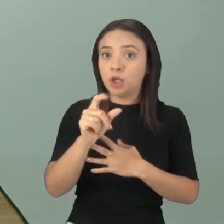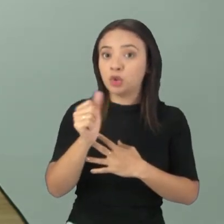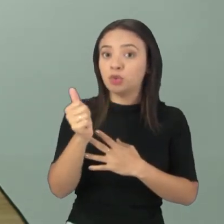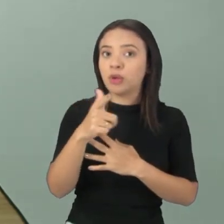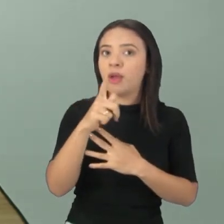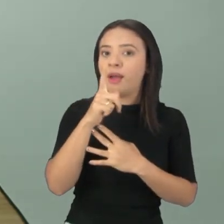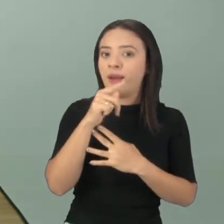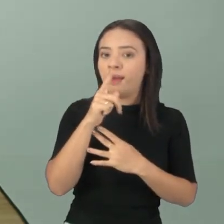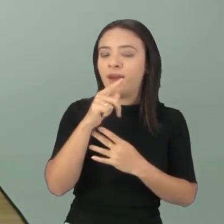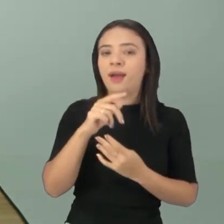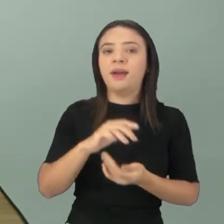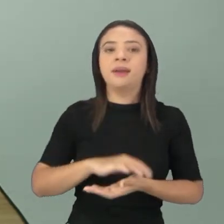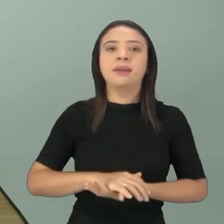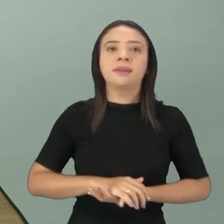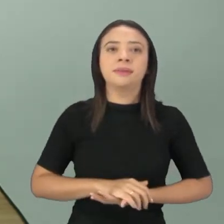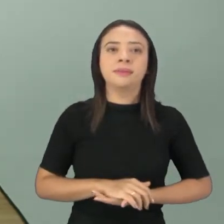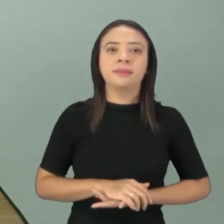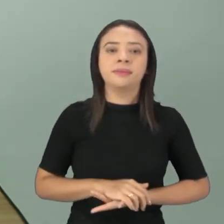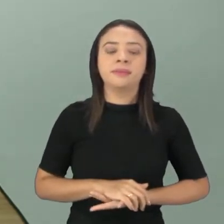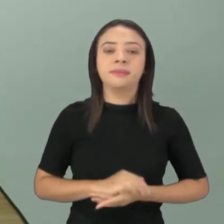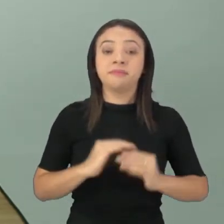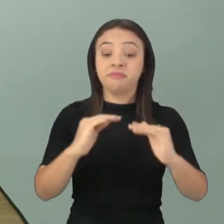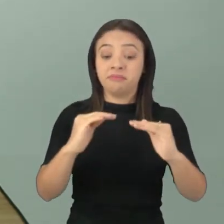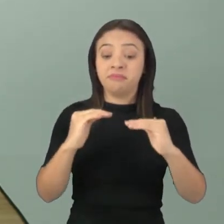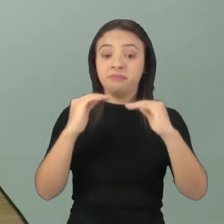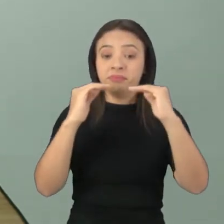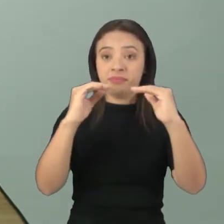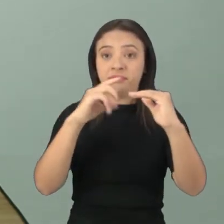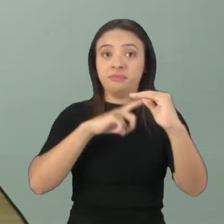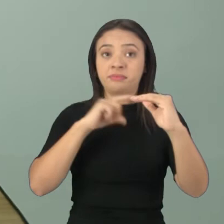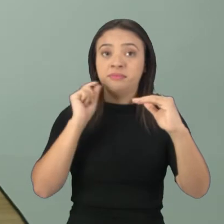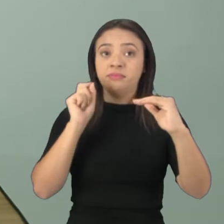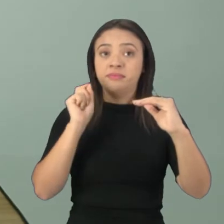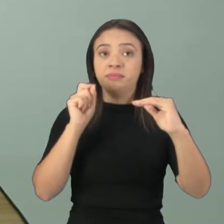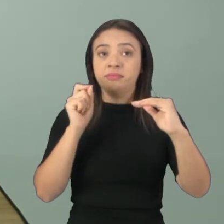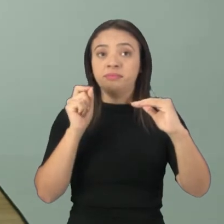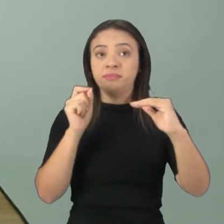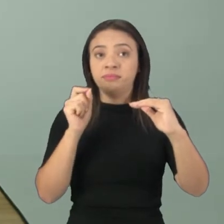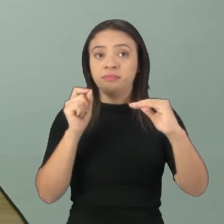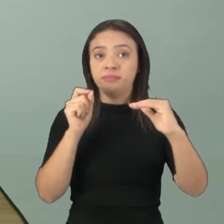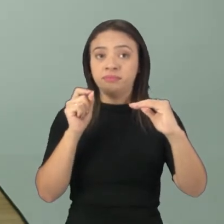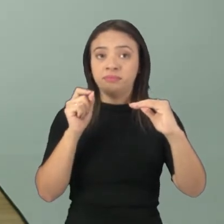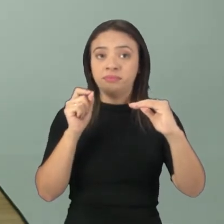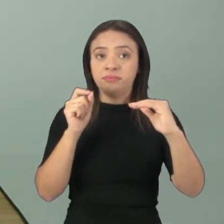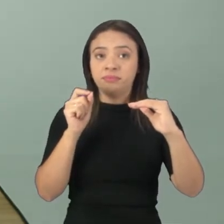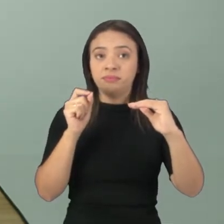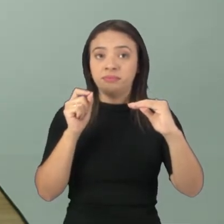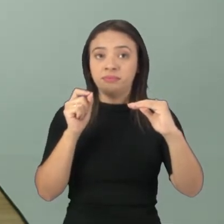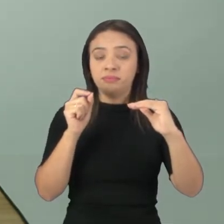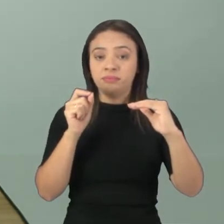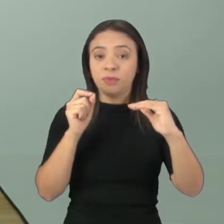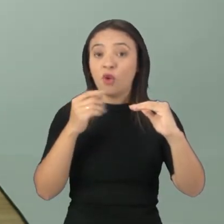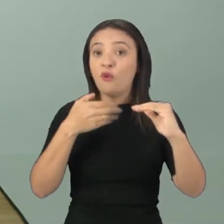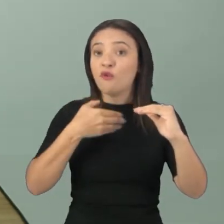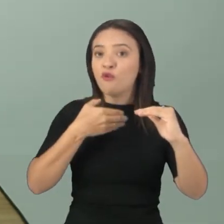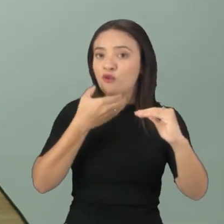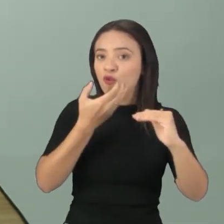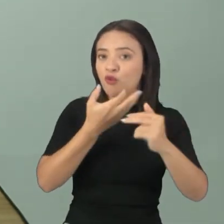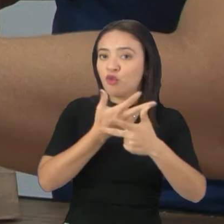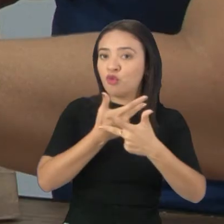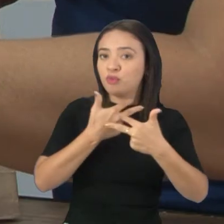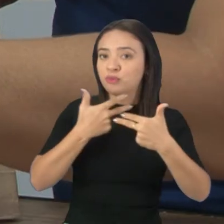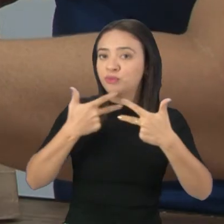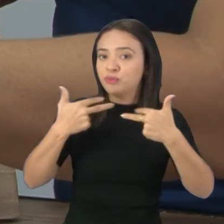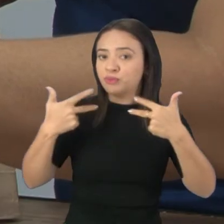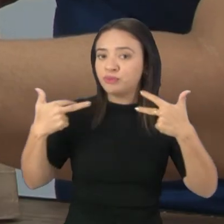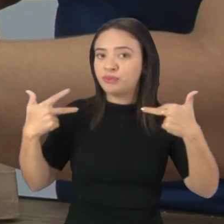Mais em cima, a gente tem aqui as frutas.